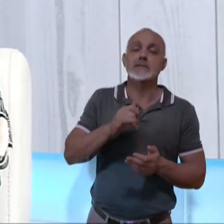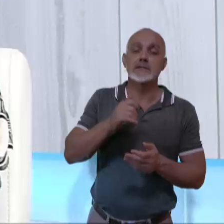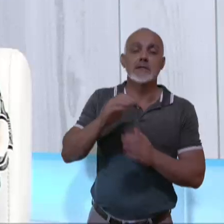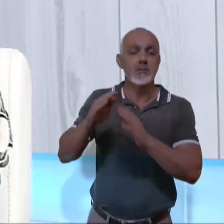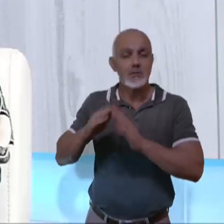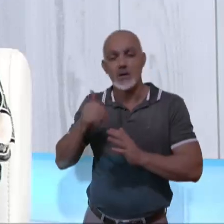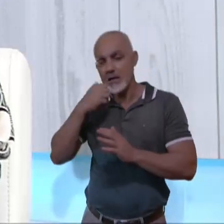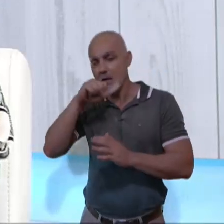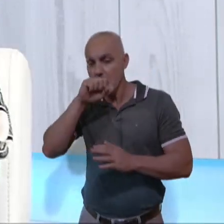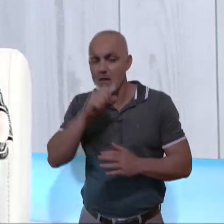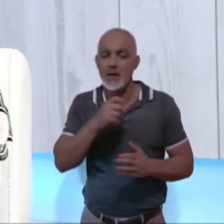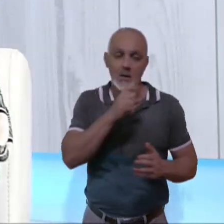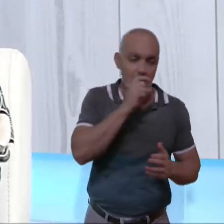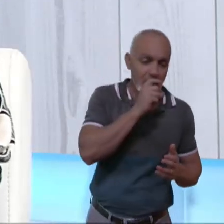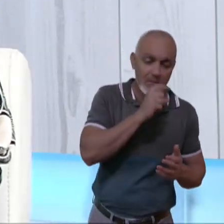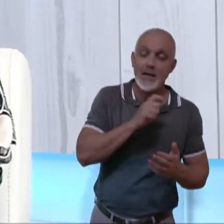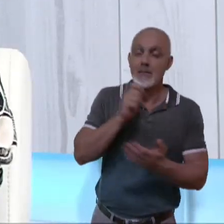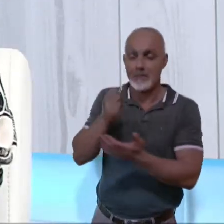pagar a pensão.